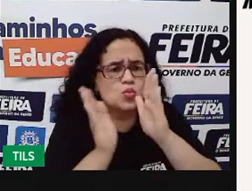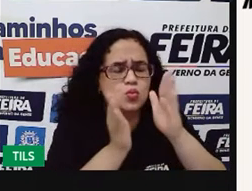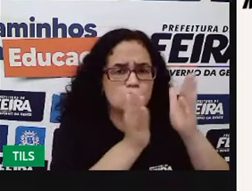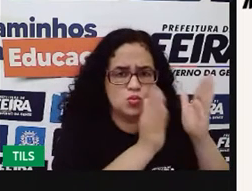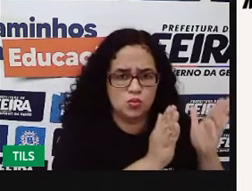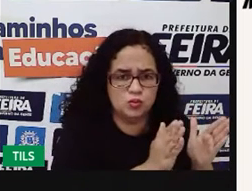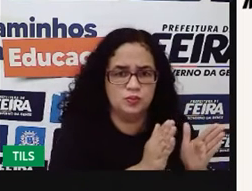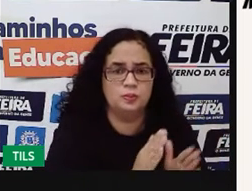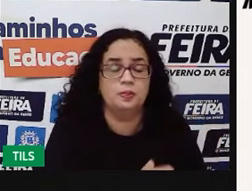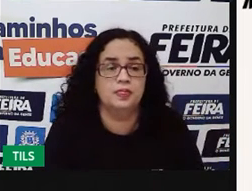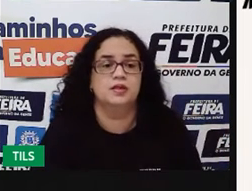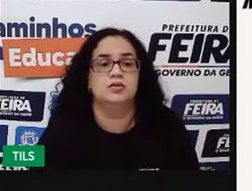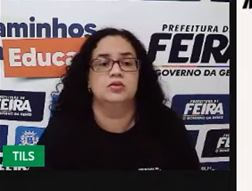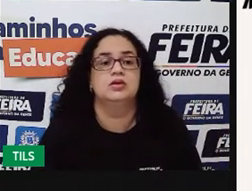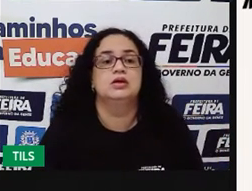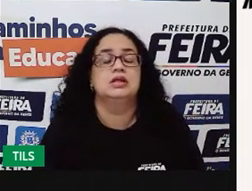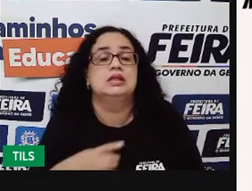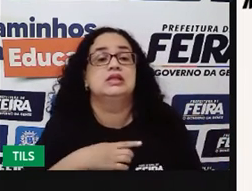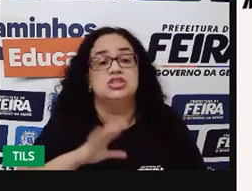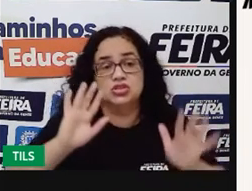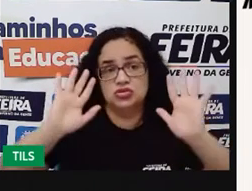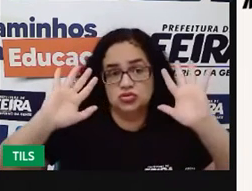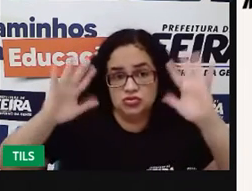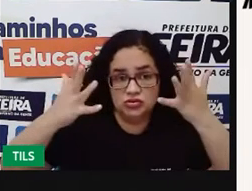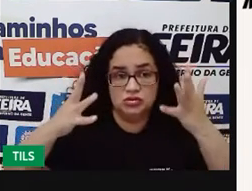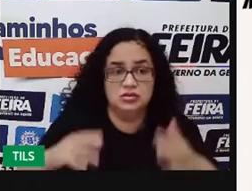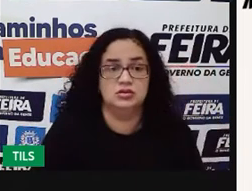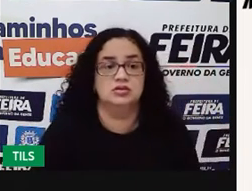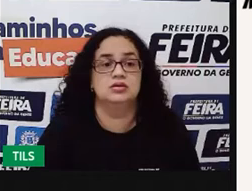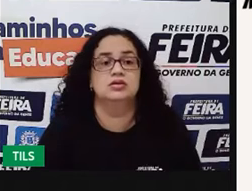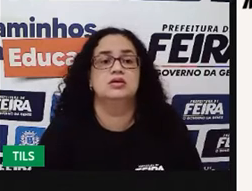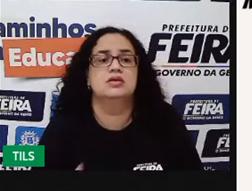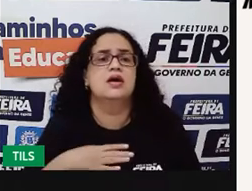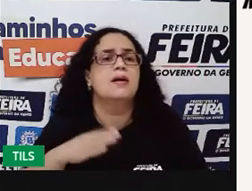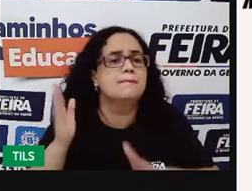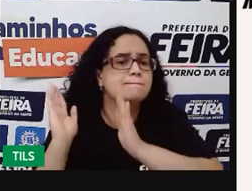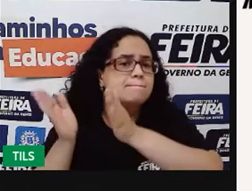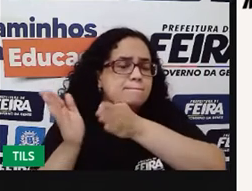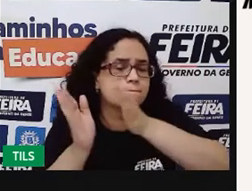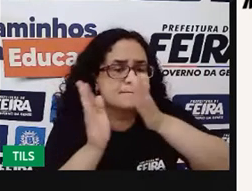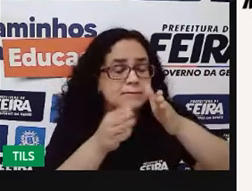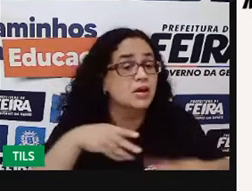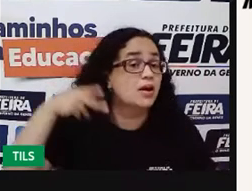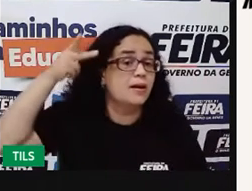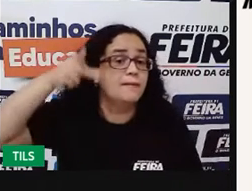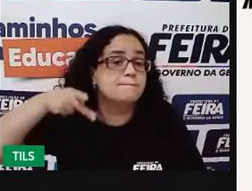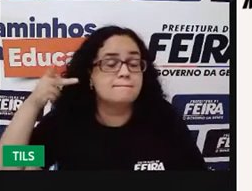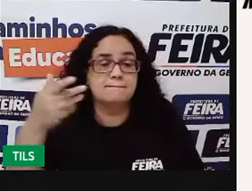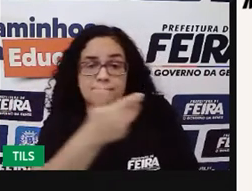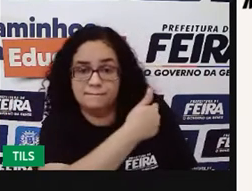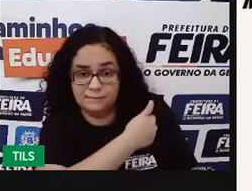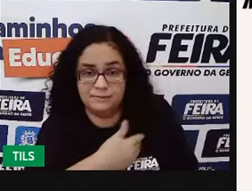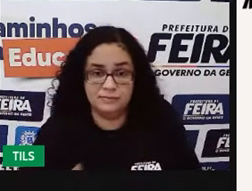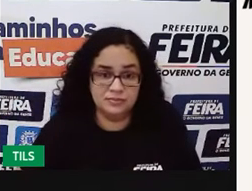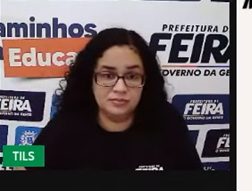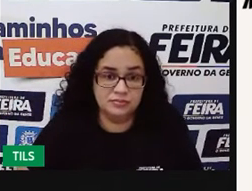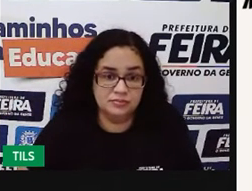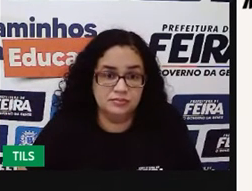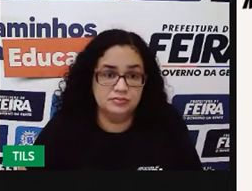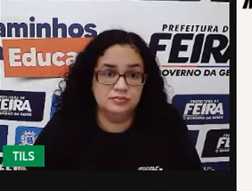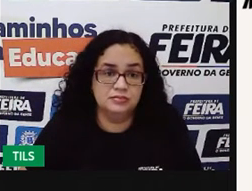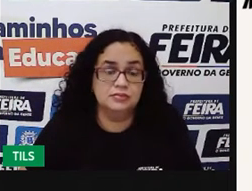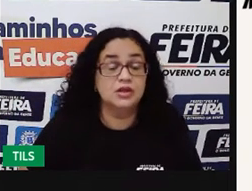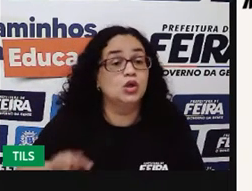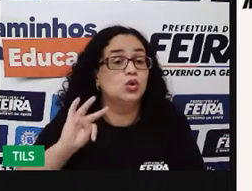sequência de eventos, vamos dizer assim, um passo a passo para que as políticas públicas elas sejam implementadas.